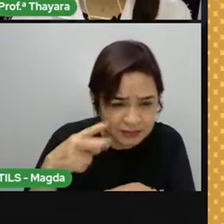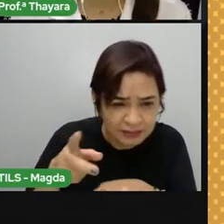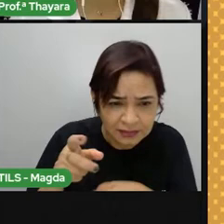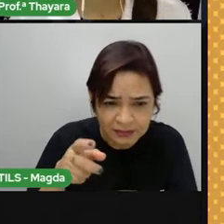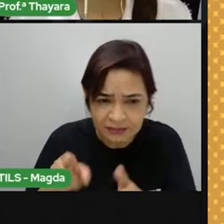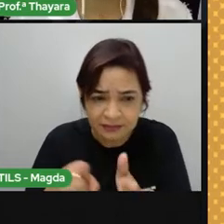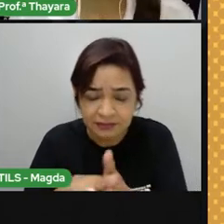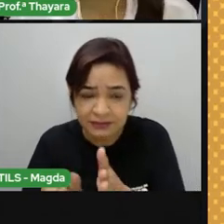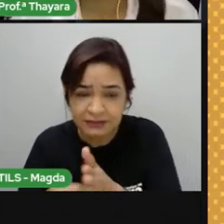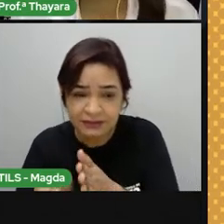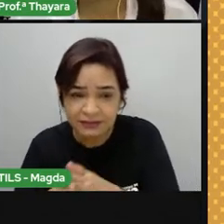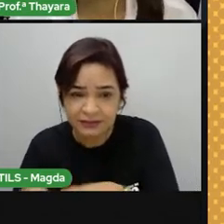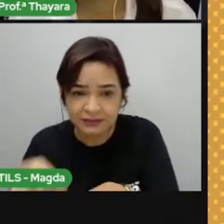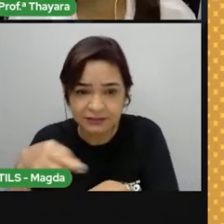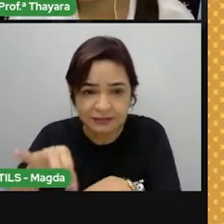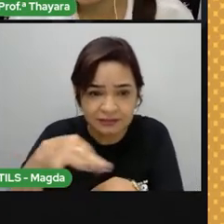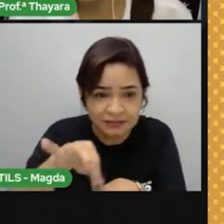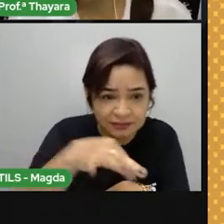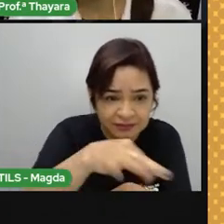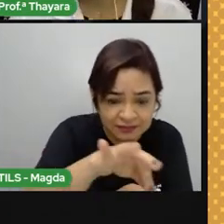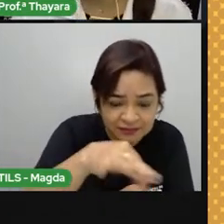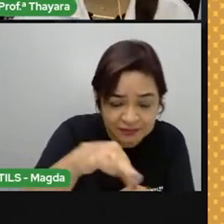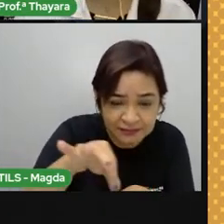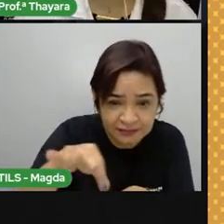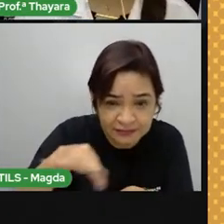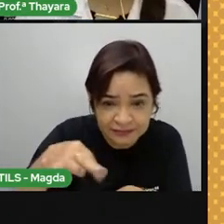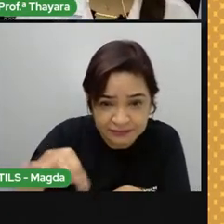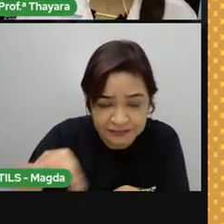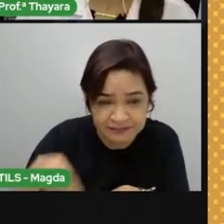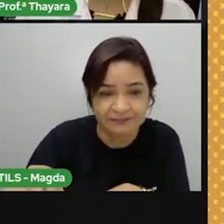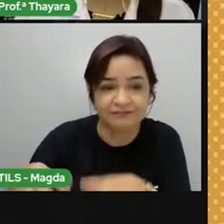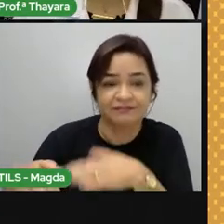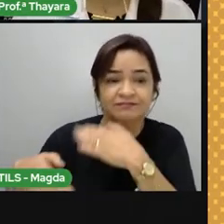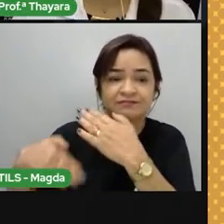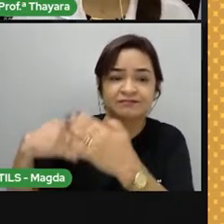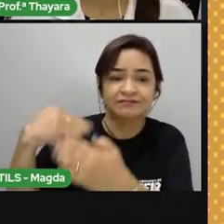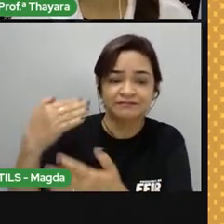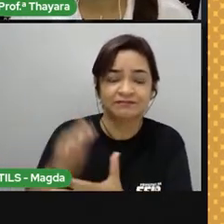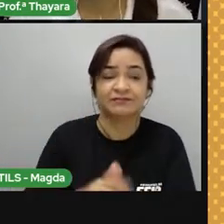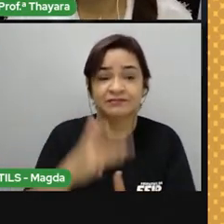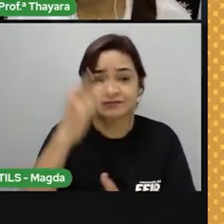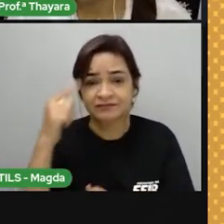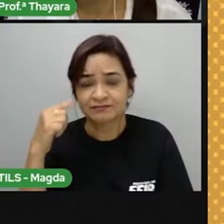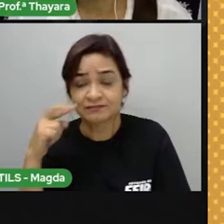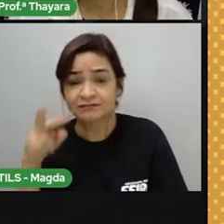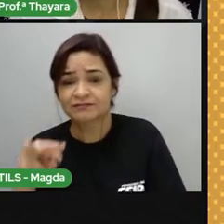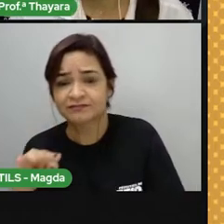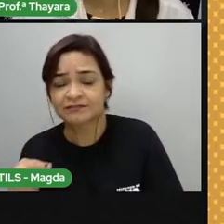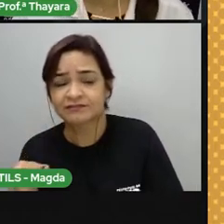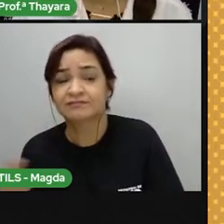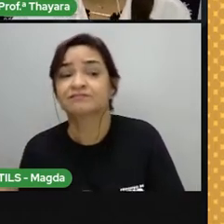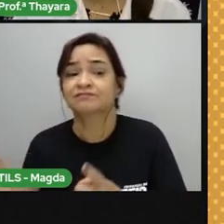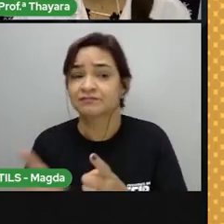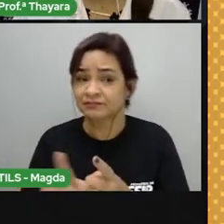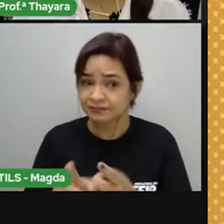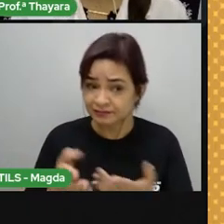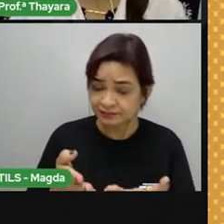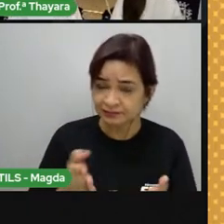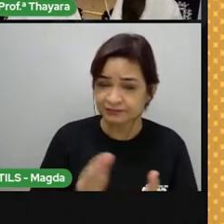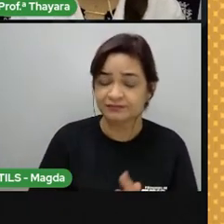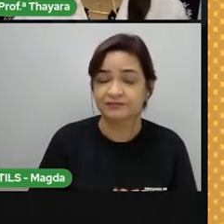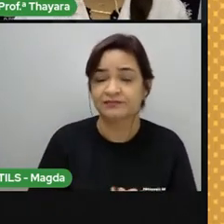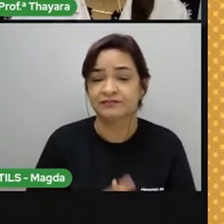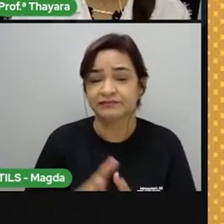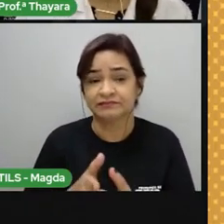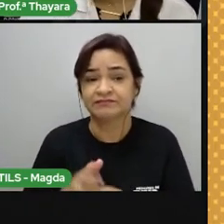não. Aqui está mostrando milhares de anos depois, alguém foi lá e encontrou esse fóssil preservado